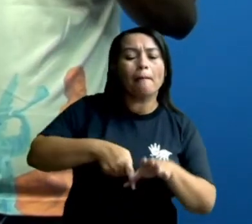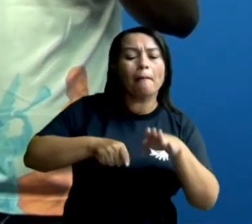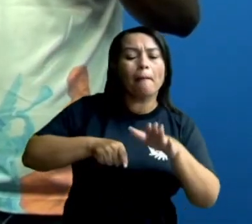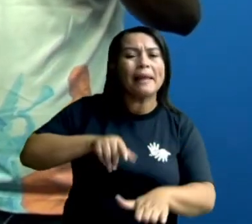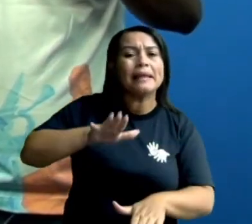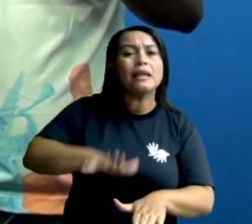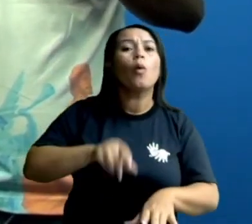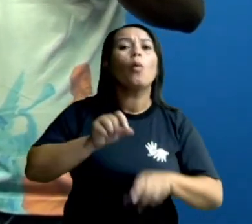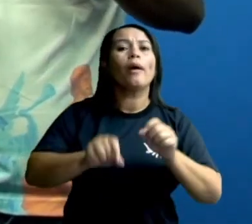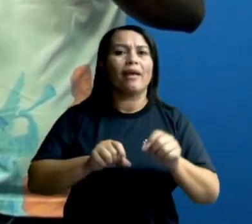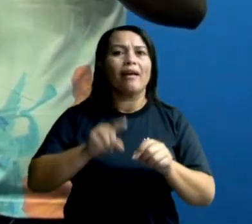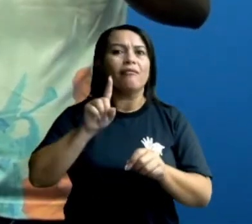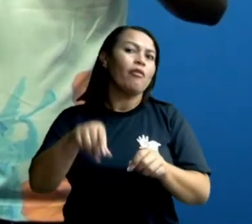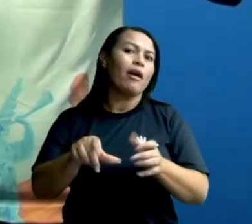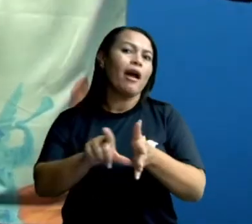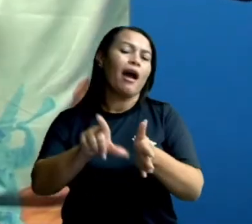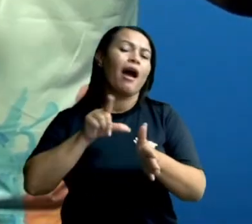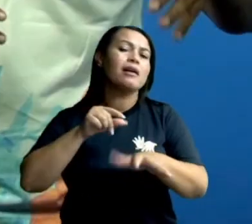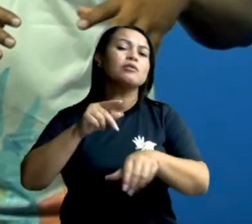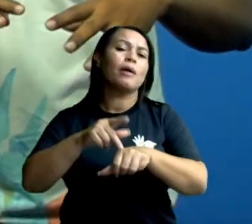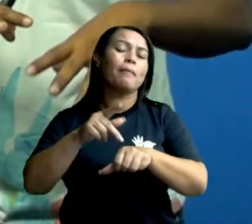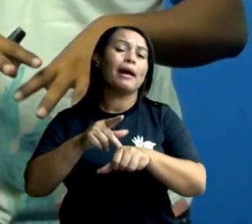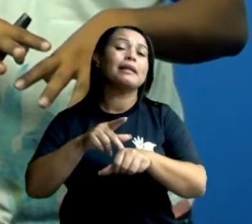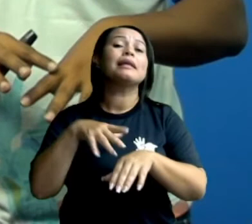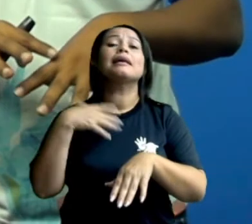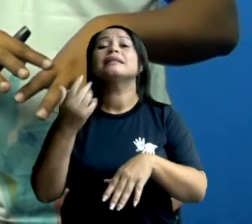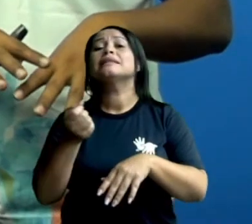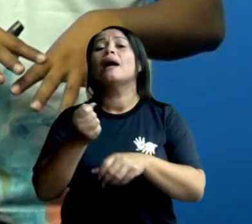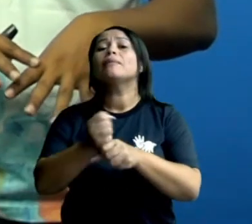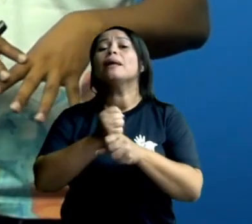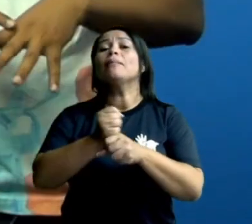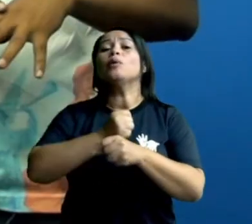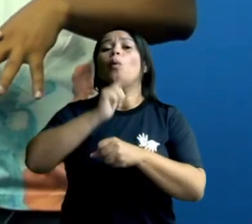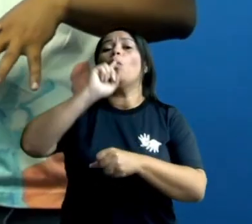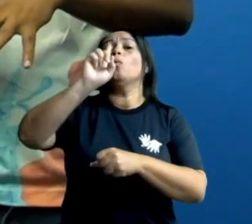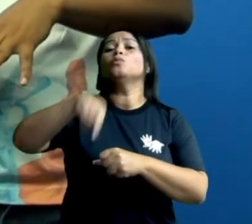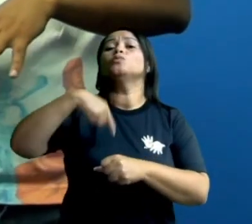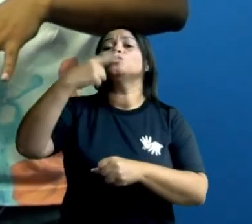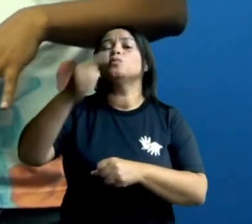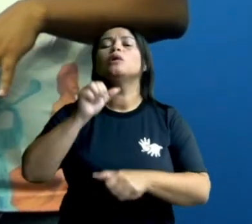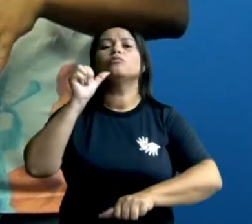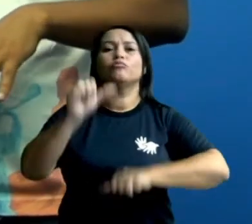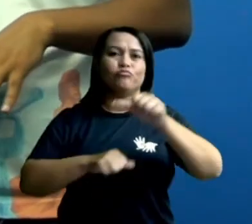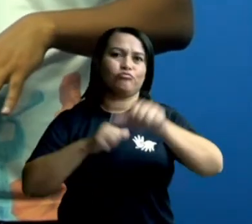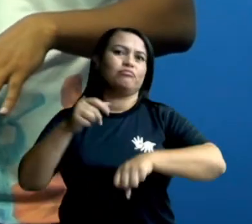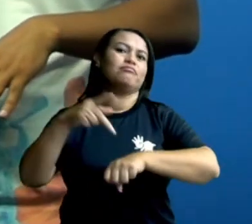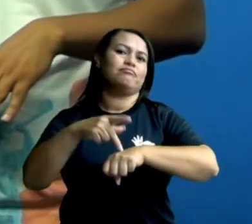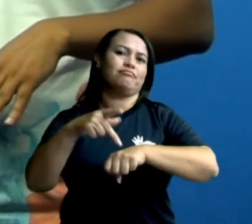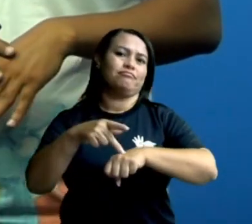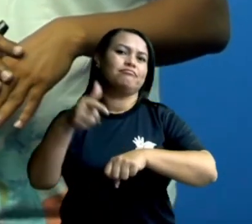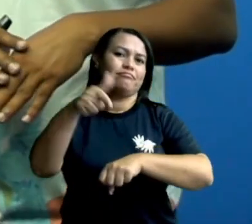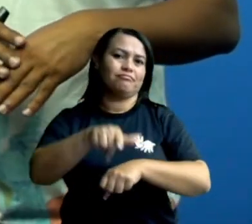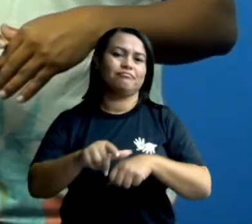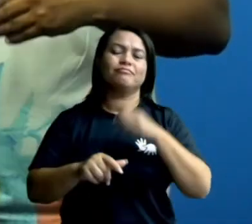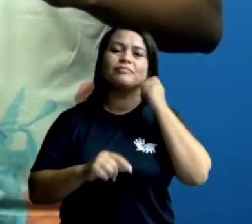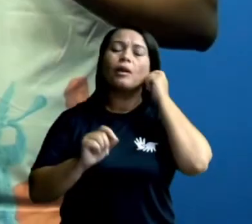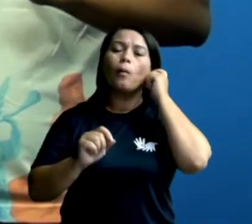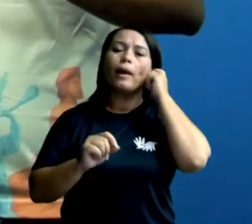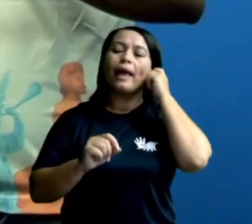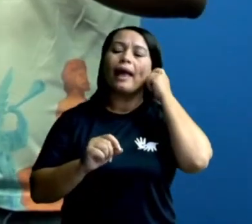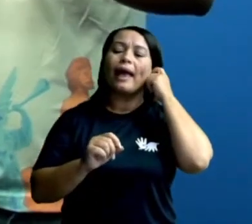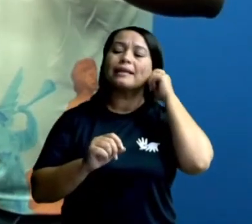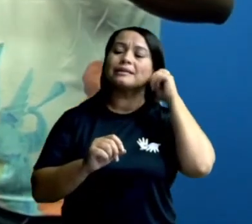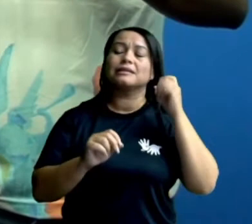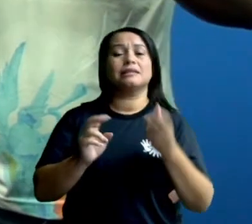uma rocha. E, daqui a milhões de anos, esse solo que você pisa vai virar uma rocha novamente. Então, essas